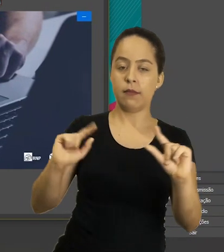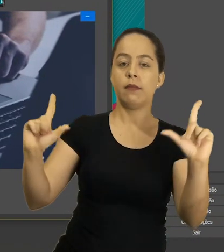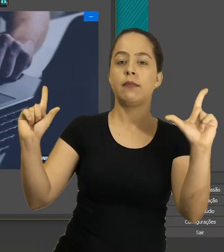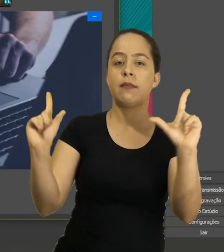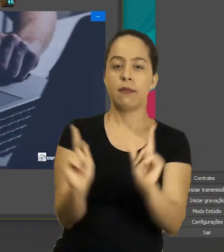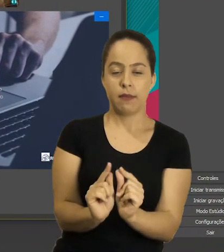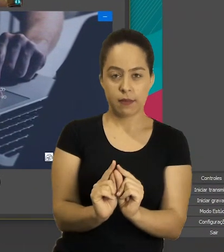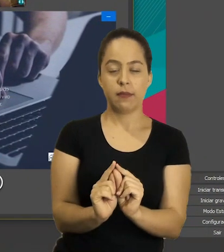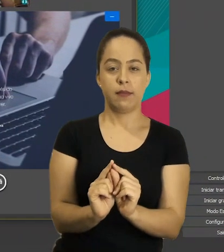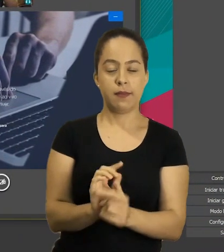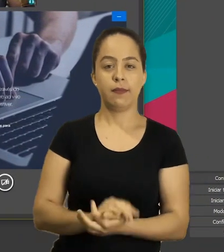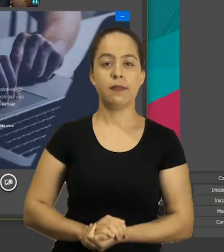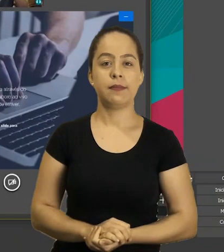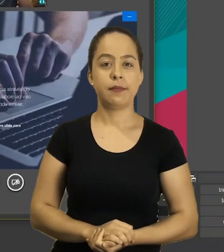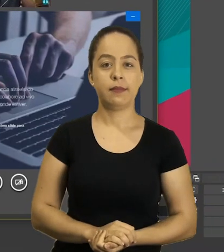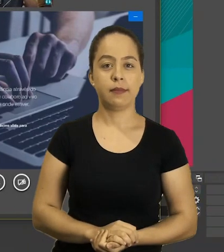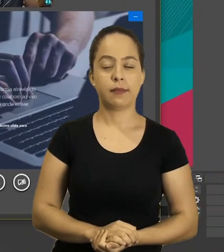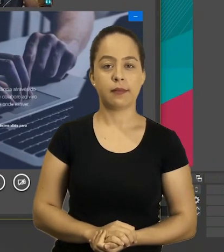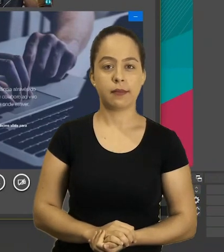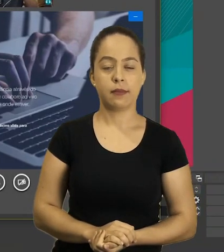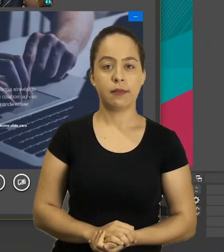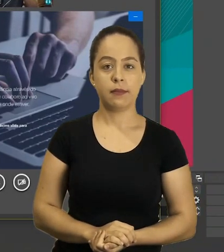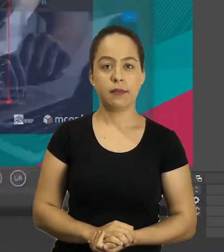e aí vou fechar aqui a janela